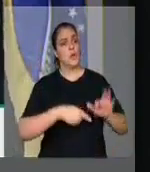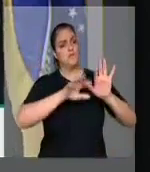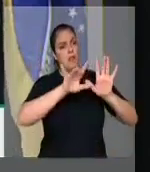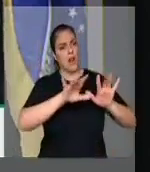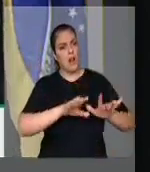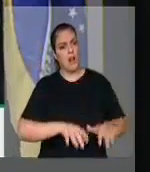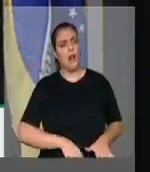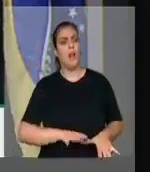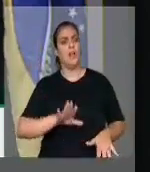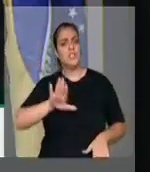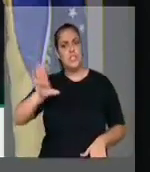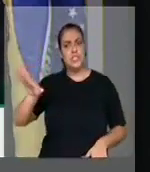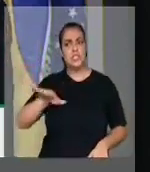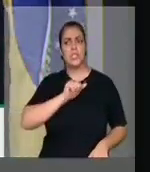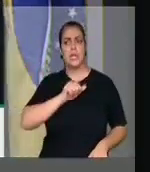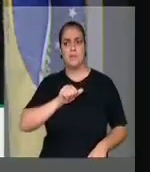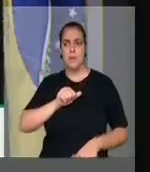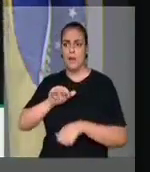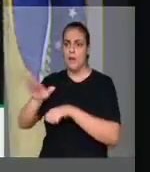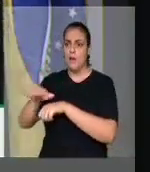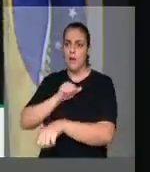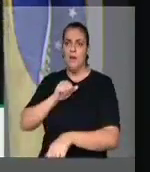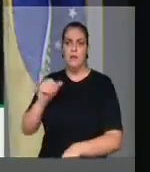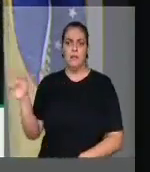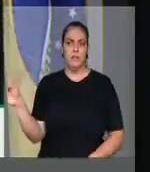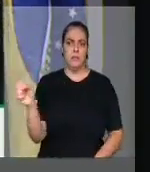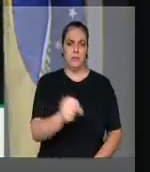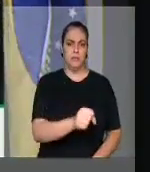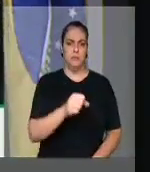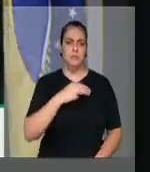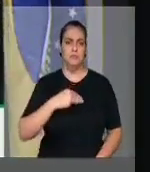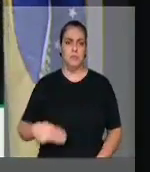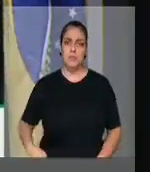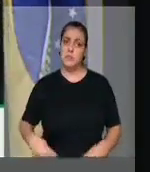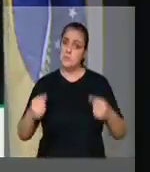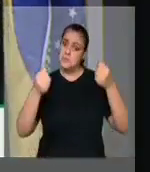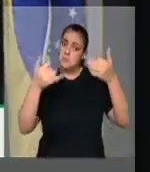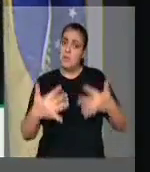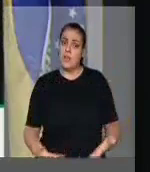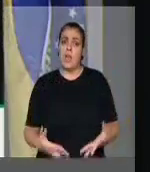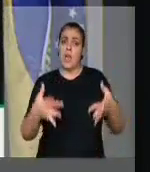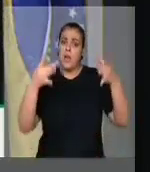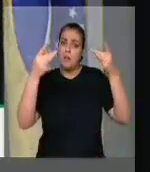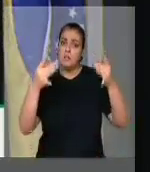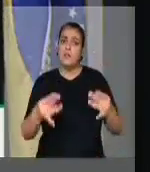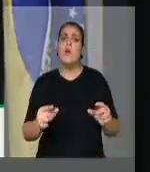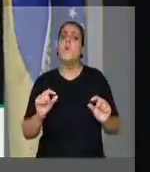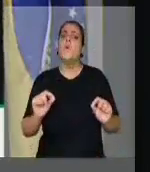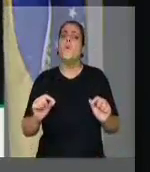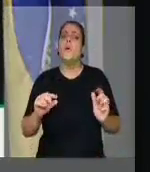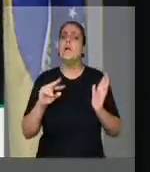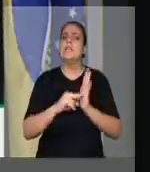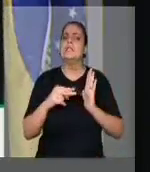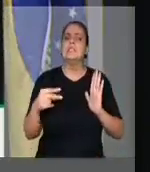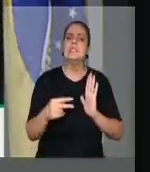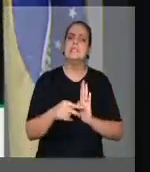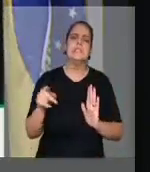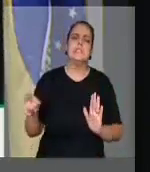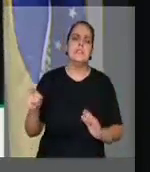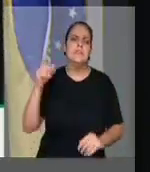gente pudesse ouvir o ministro e que o ministro pudesse realmente dizer o que é que ele quis dizer com aquilo.